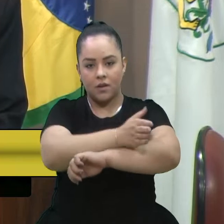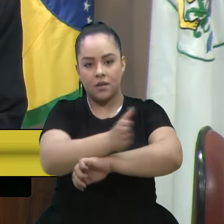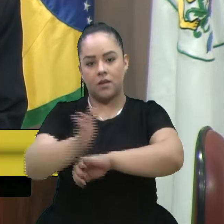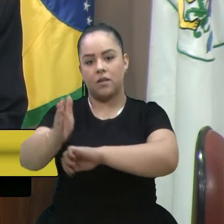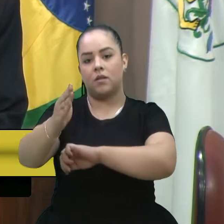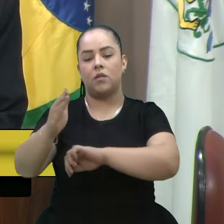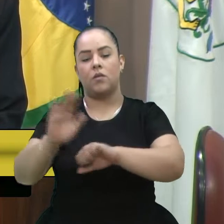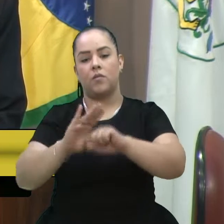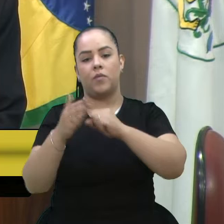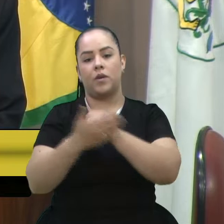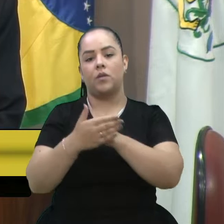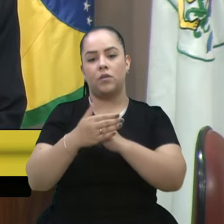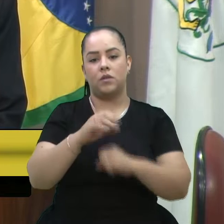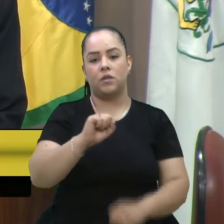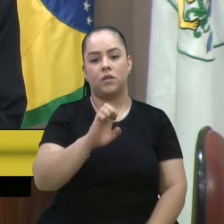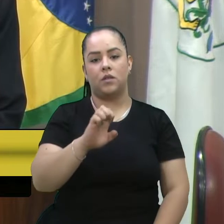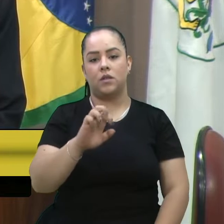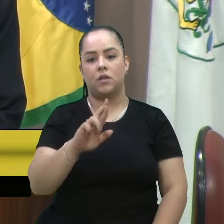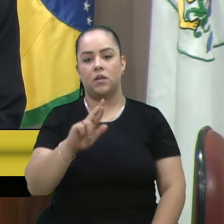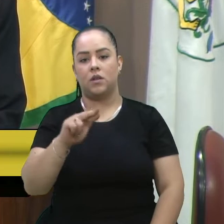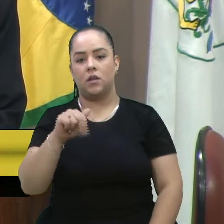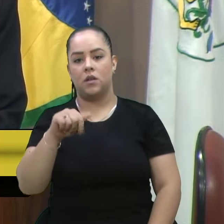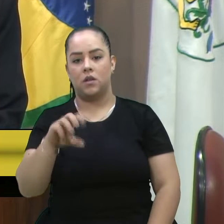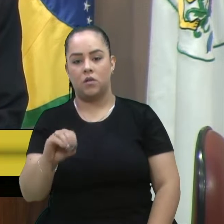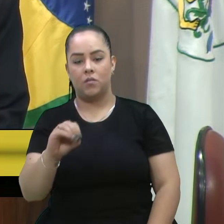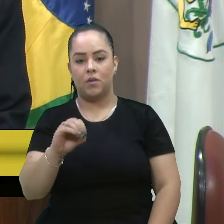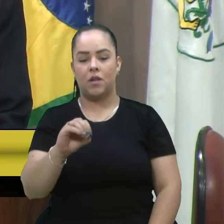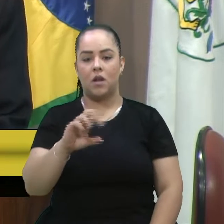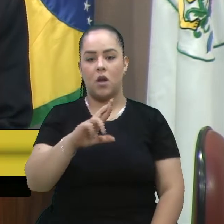ERS 453 Rota do Sol.